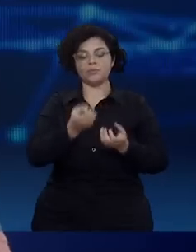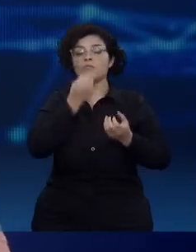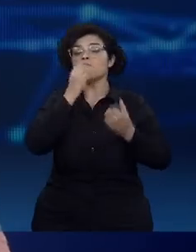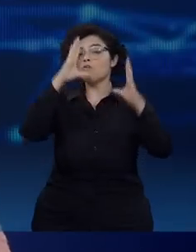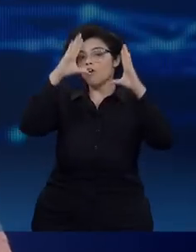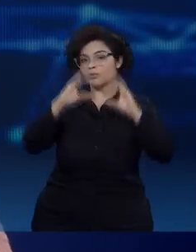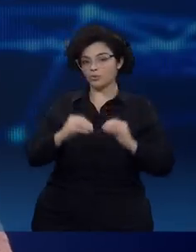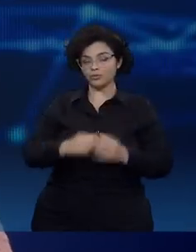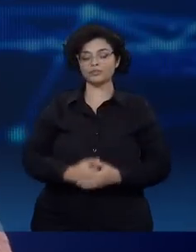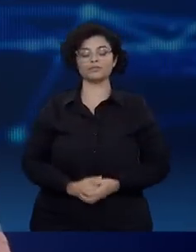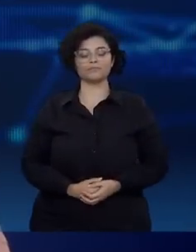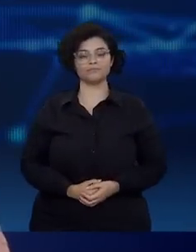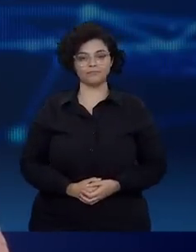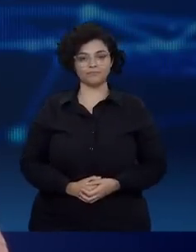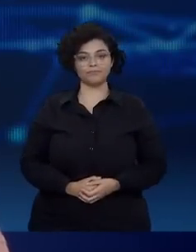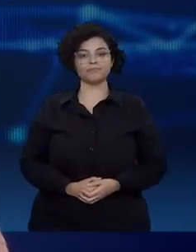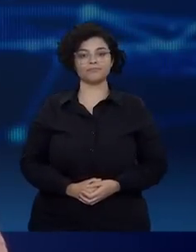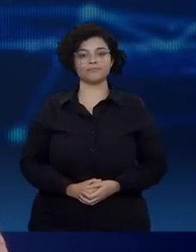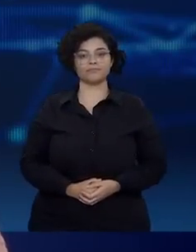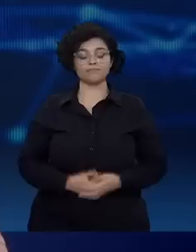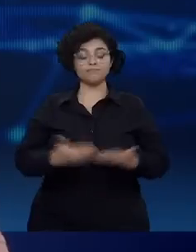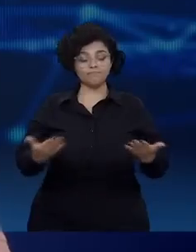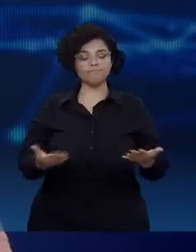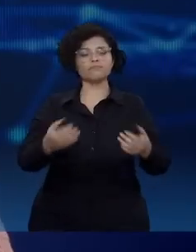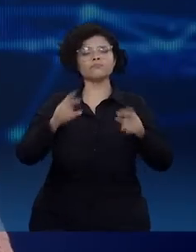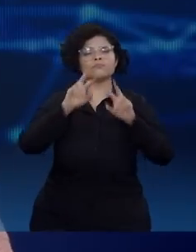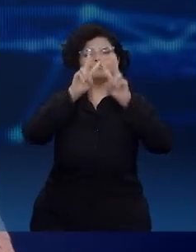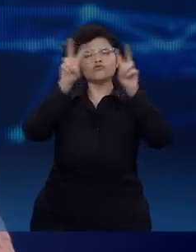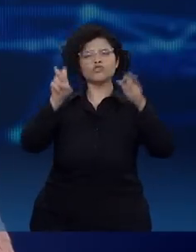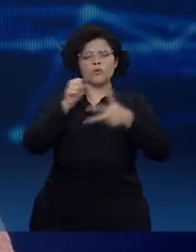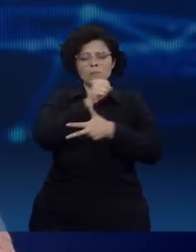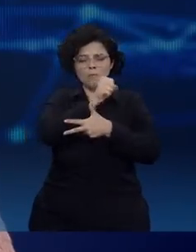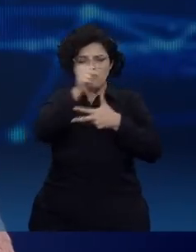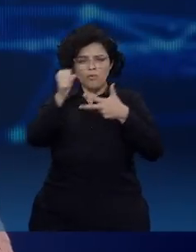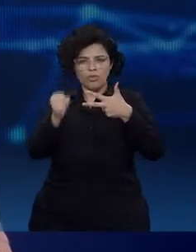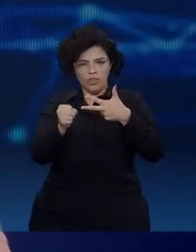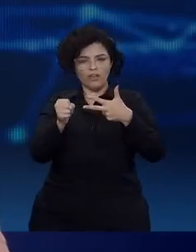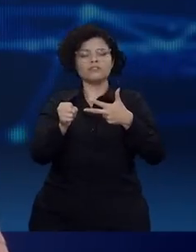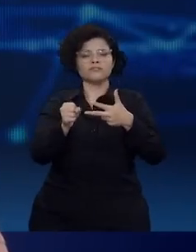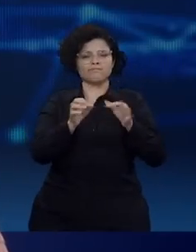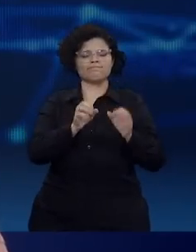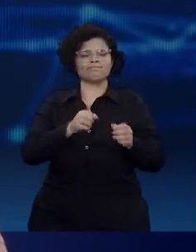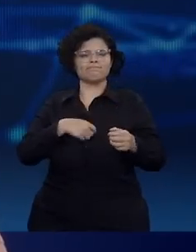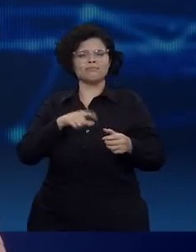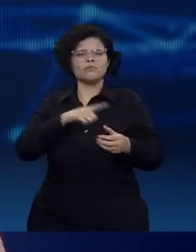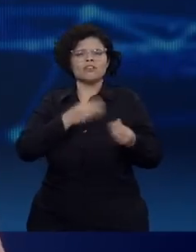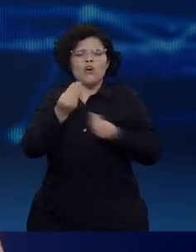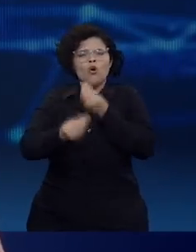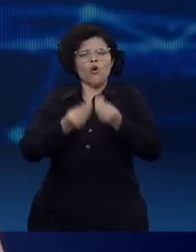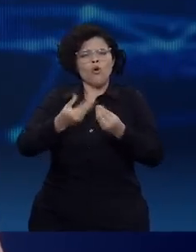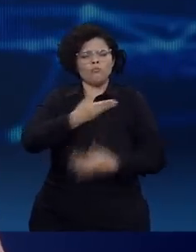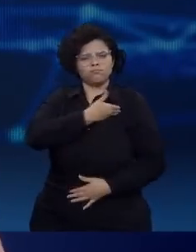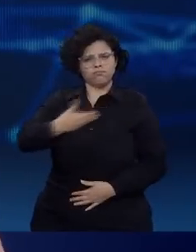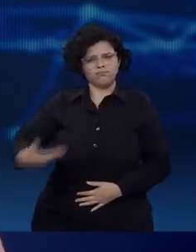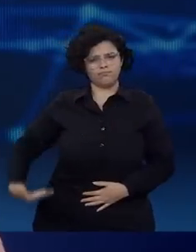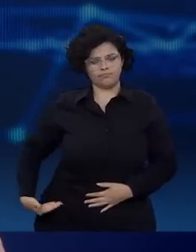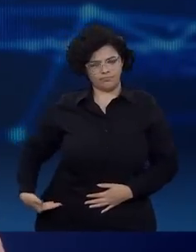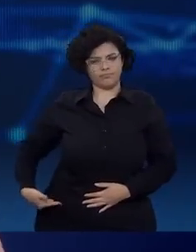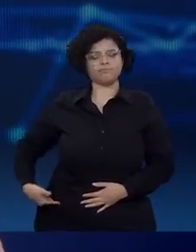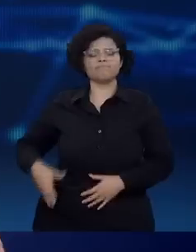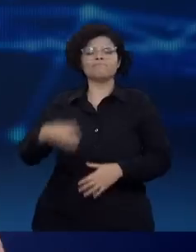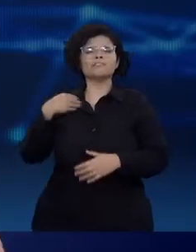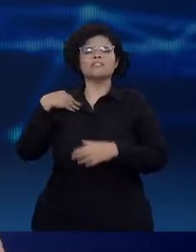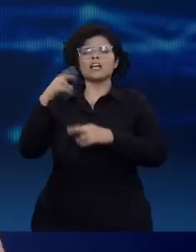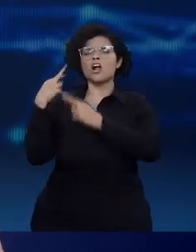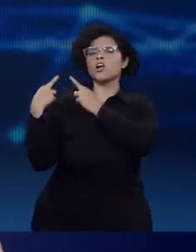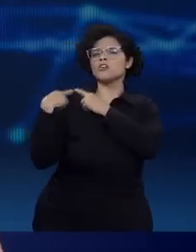A minha pergunta é sobre a relação entre os poderes. A separação e a independência entre os poderes da República é uma das cáusulas